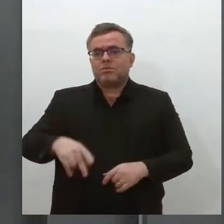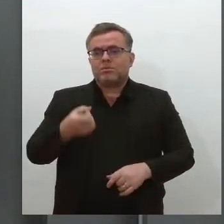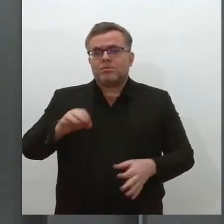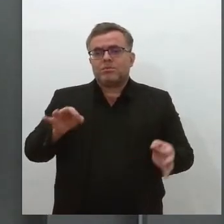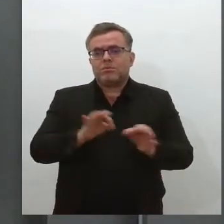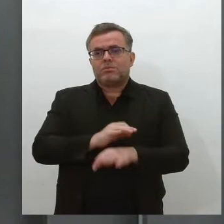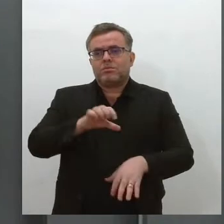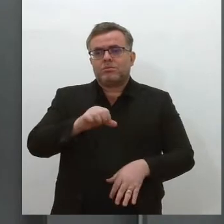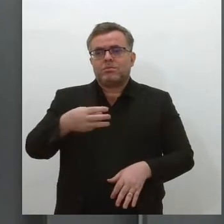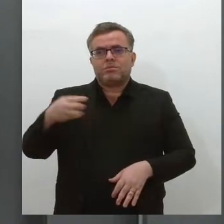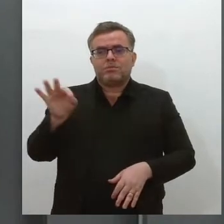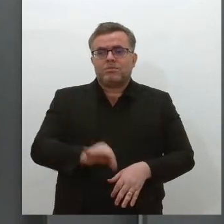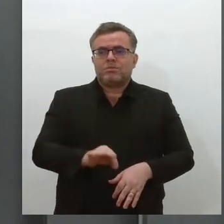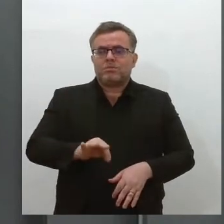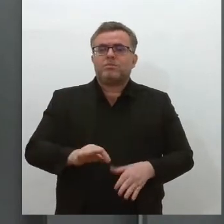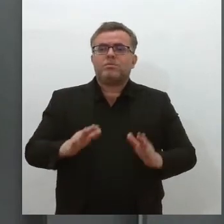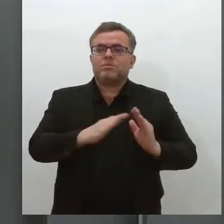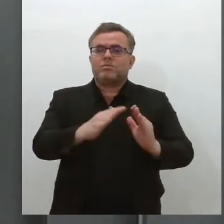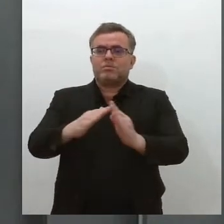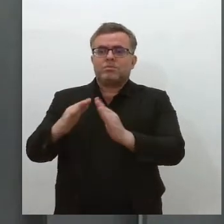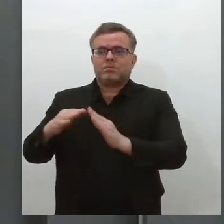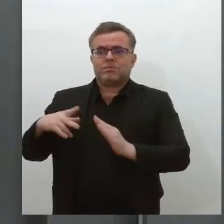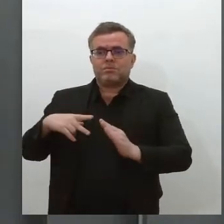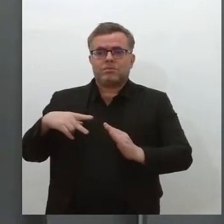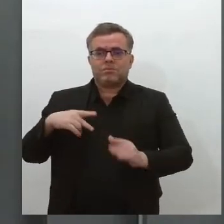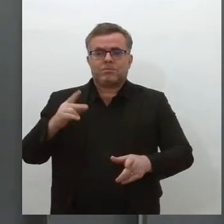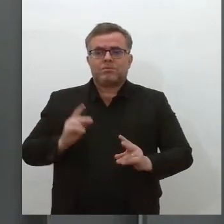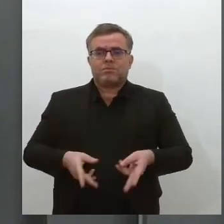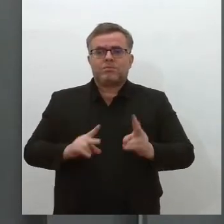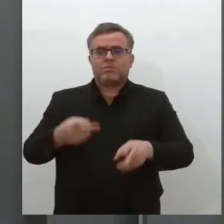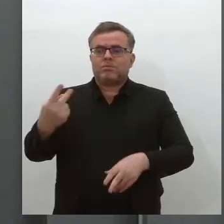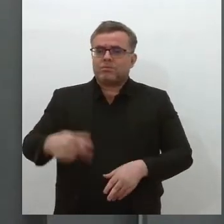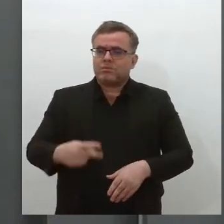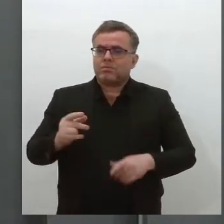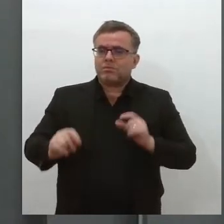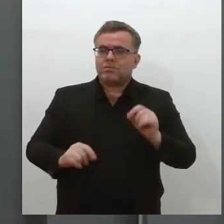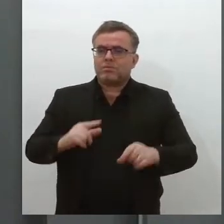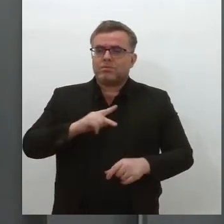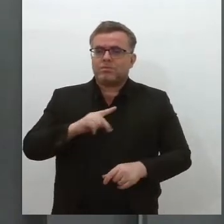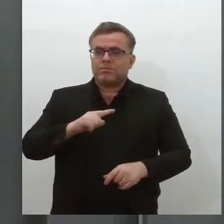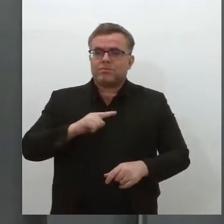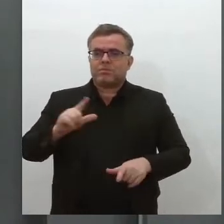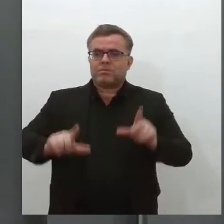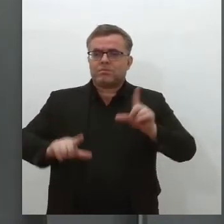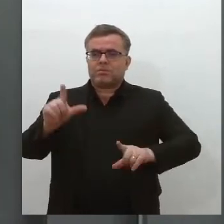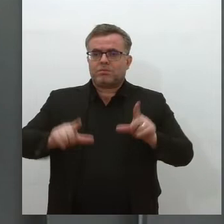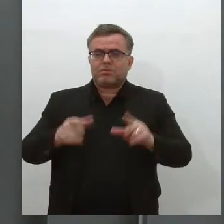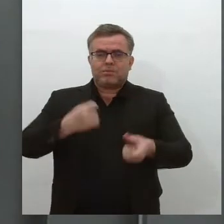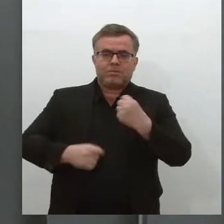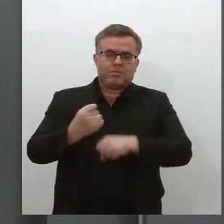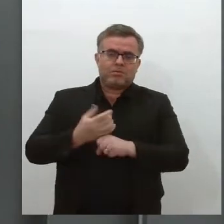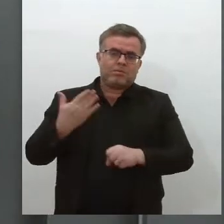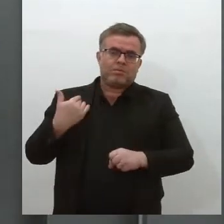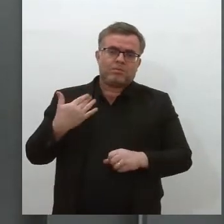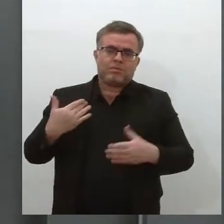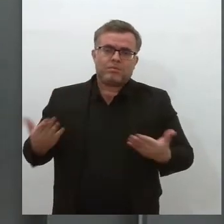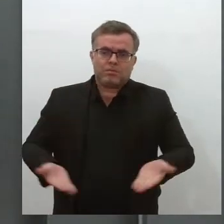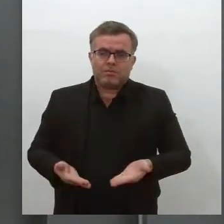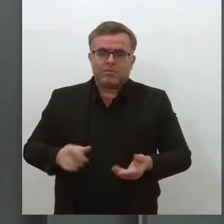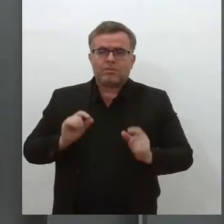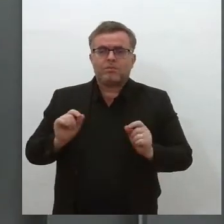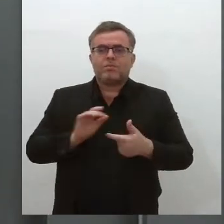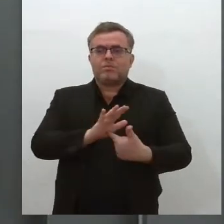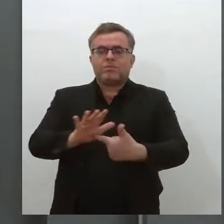domicílios particulares permanentes do estado possuíam televisão no ano passado. O número representa uma redução